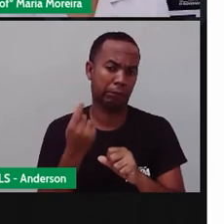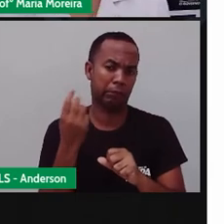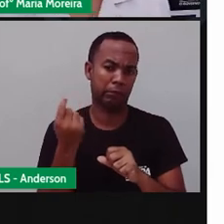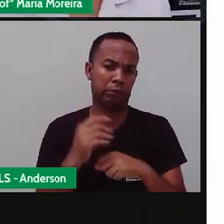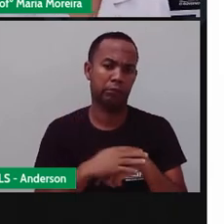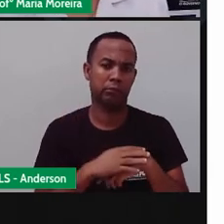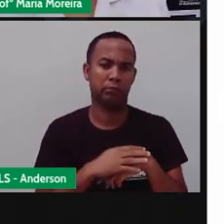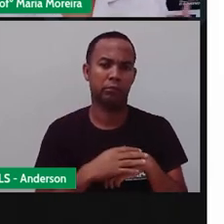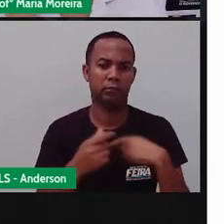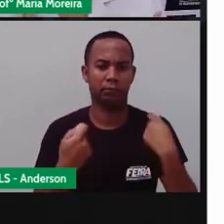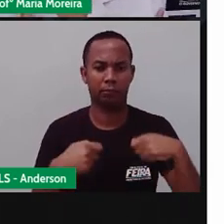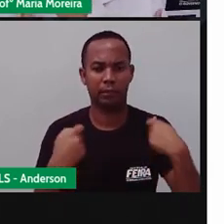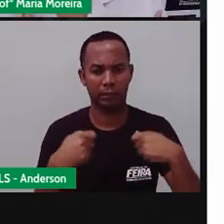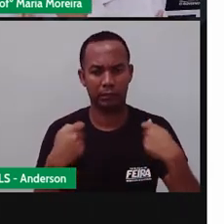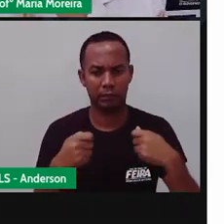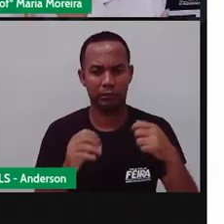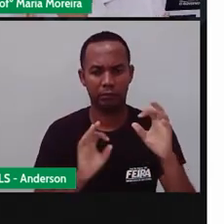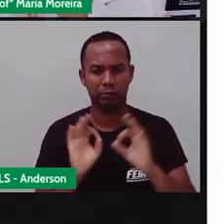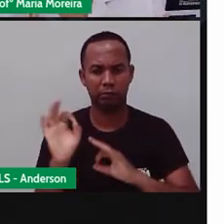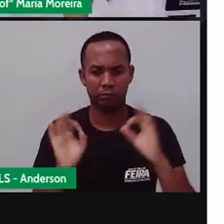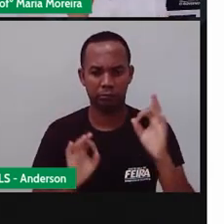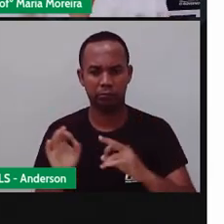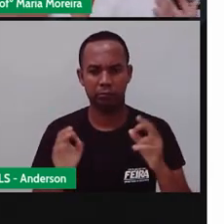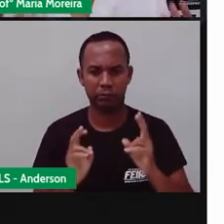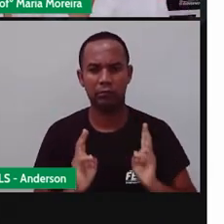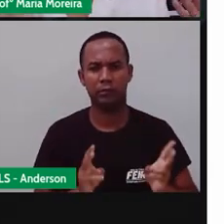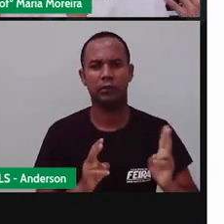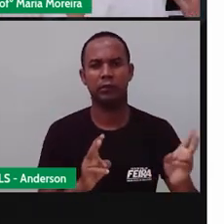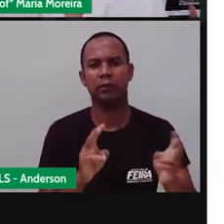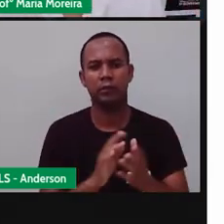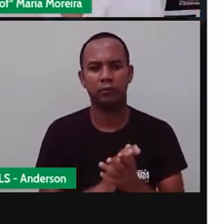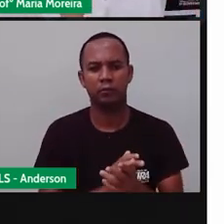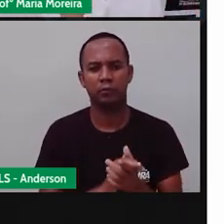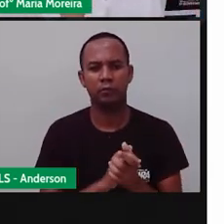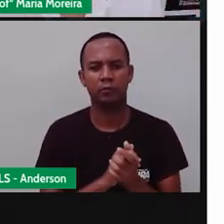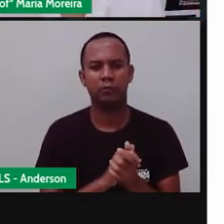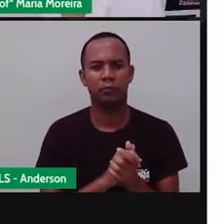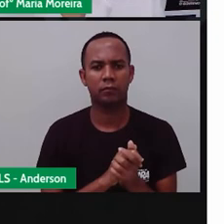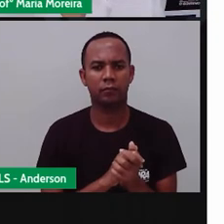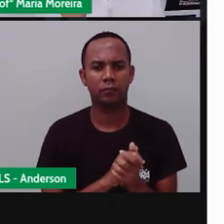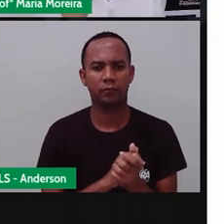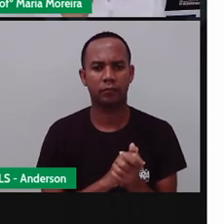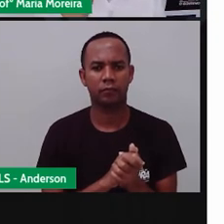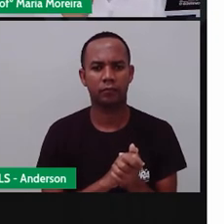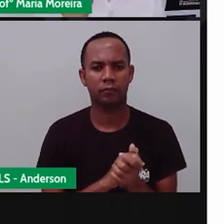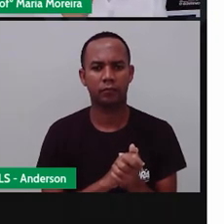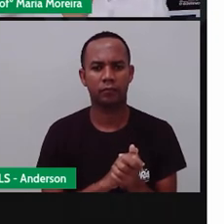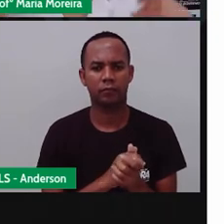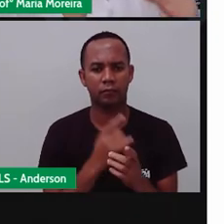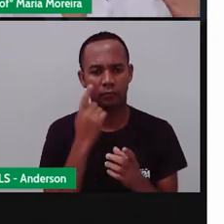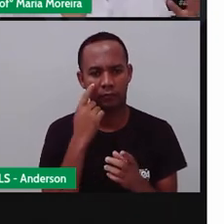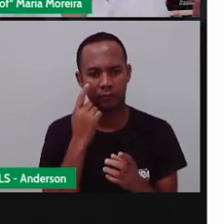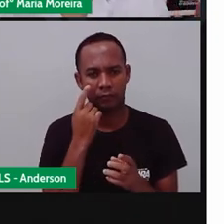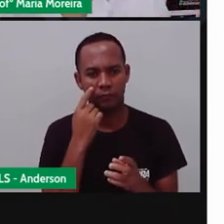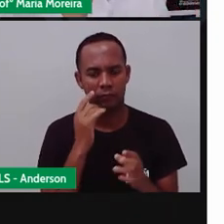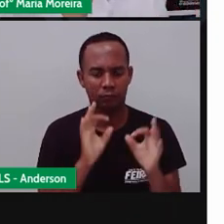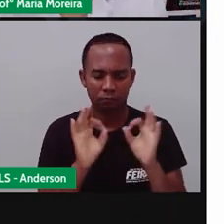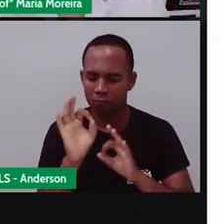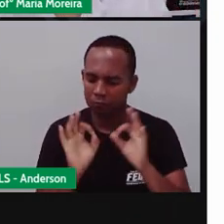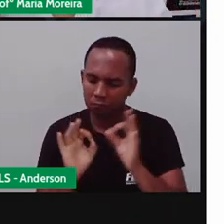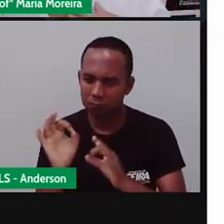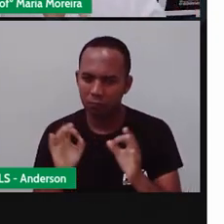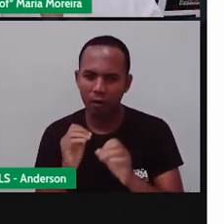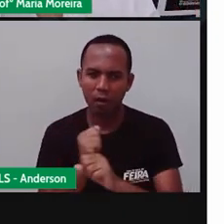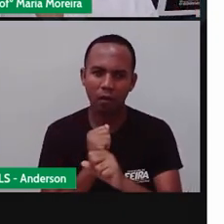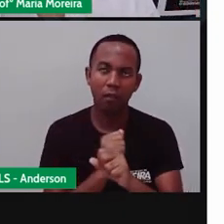é uma casa que precisa, assim como a nossa casa de alvenaria, as ocas também precisam o quê? De uma manutenção para que ela dure aí por anos.